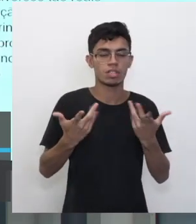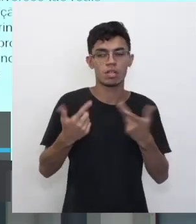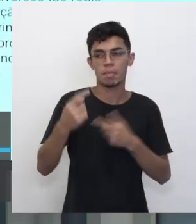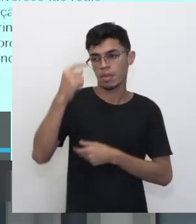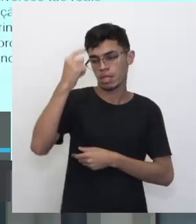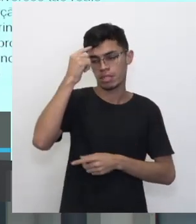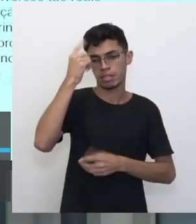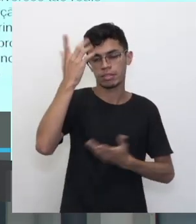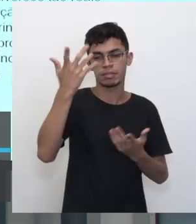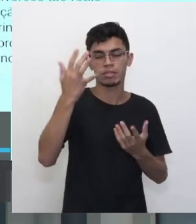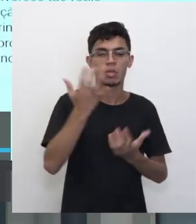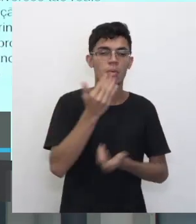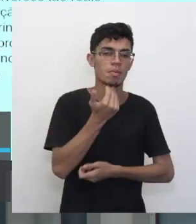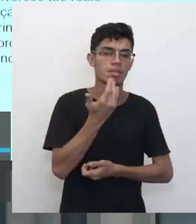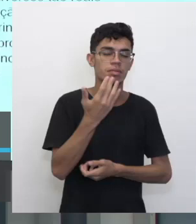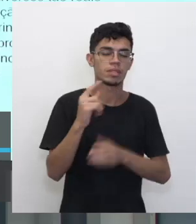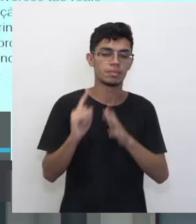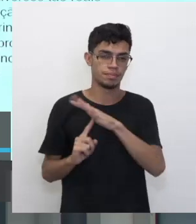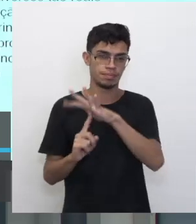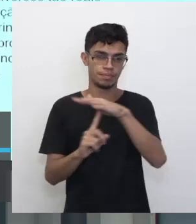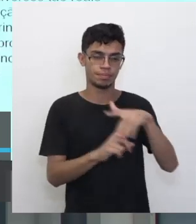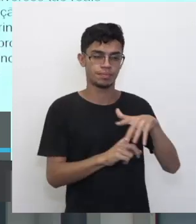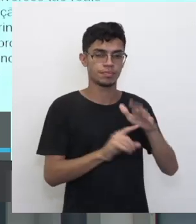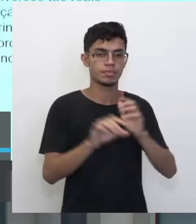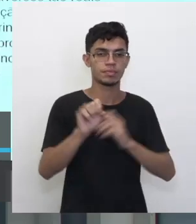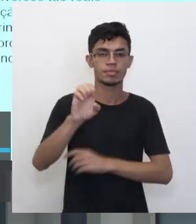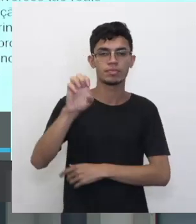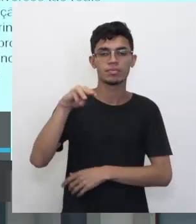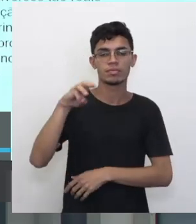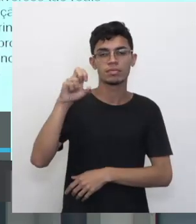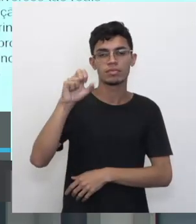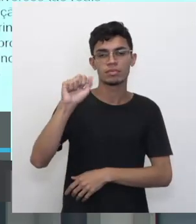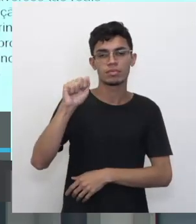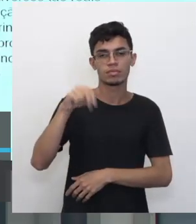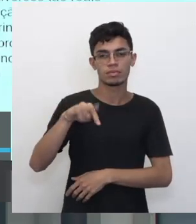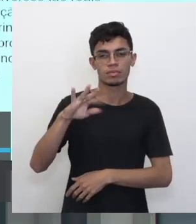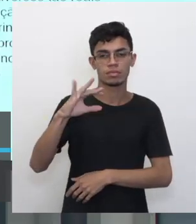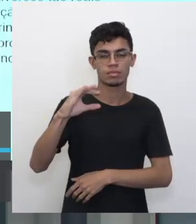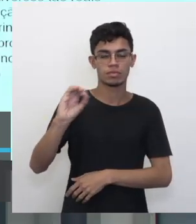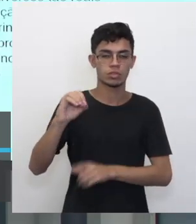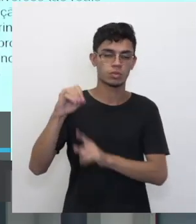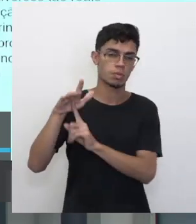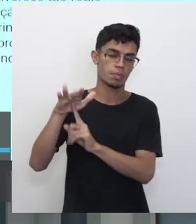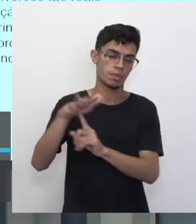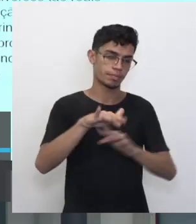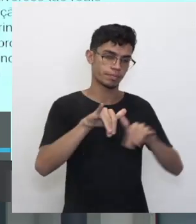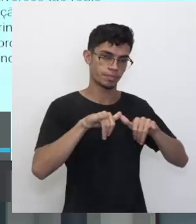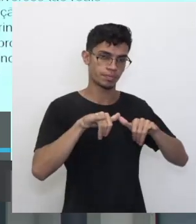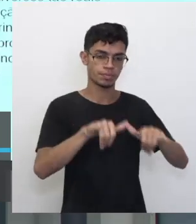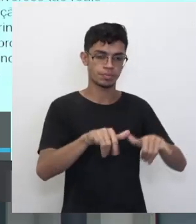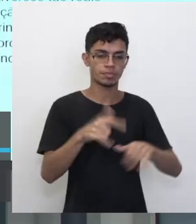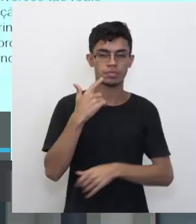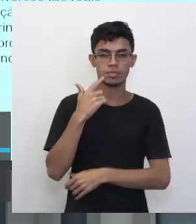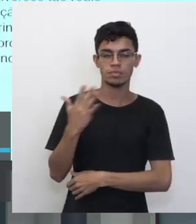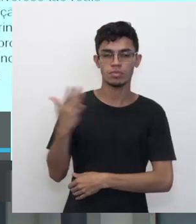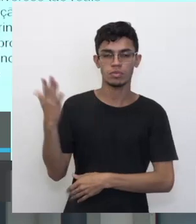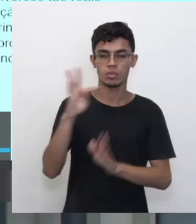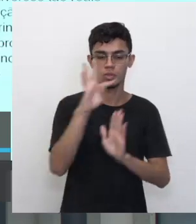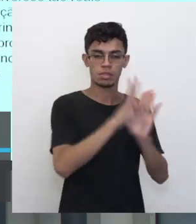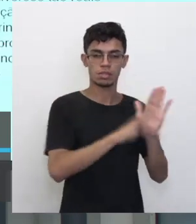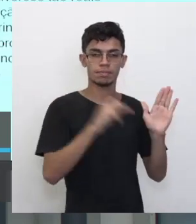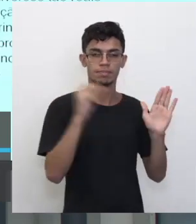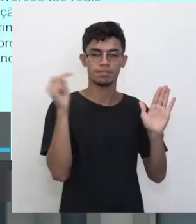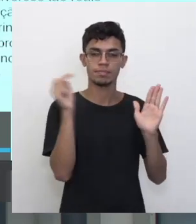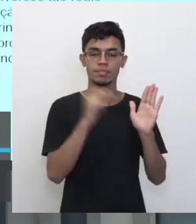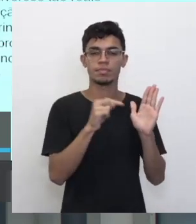alimentos, comida. Ou seja, campo semântico de alimentação, de feira, de mercado. Aqui, o campo semântico está indo